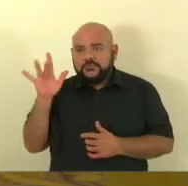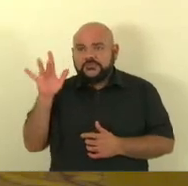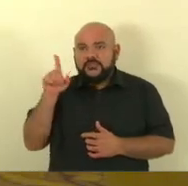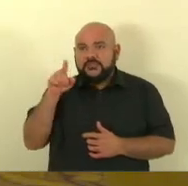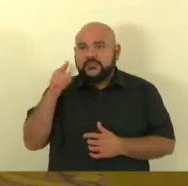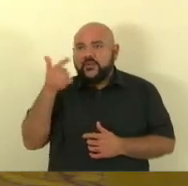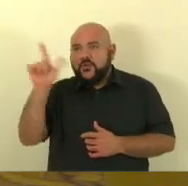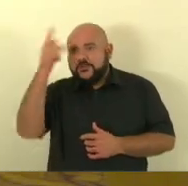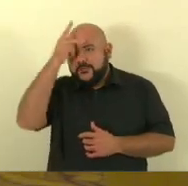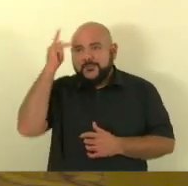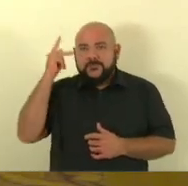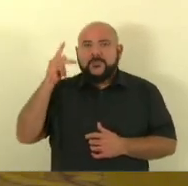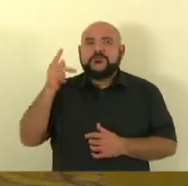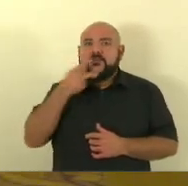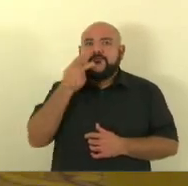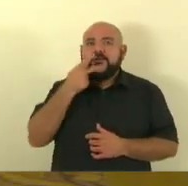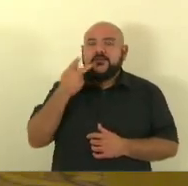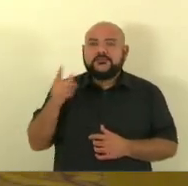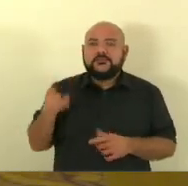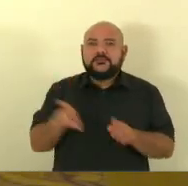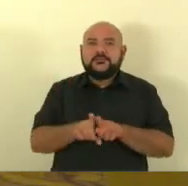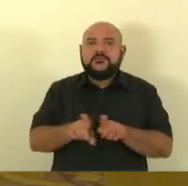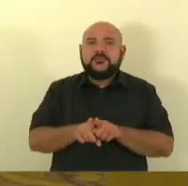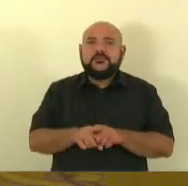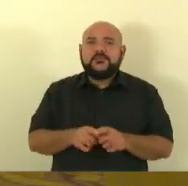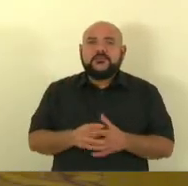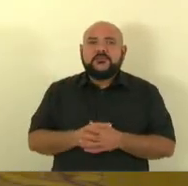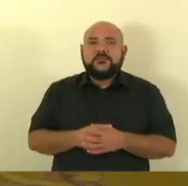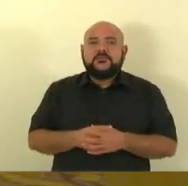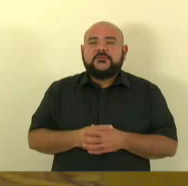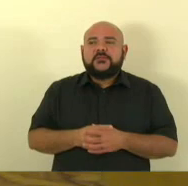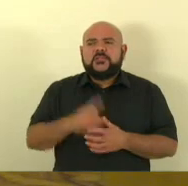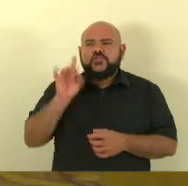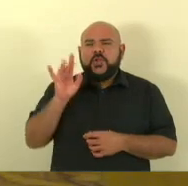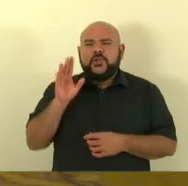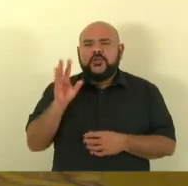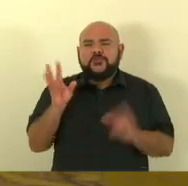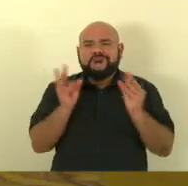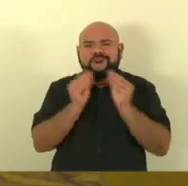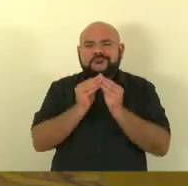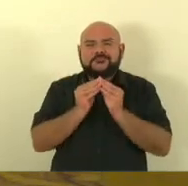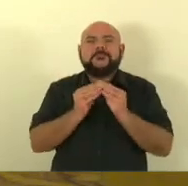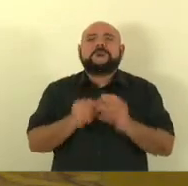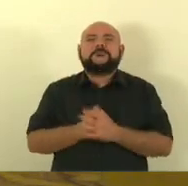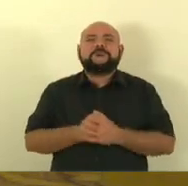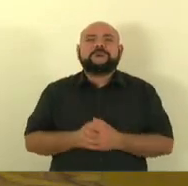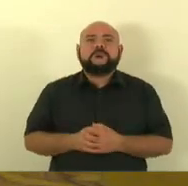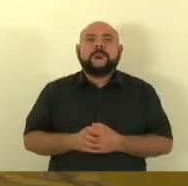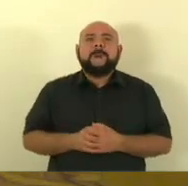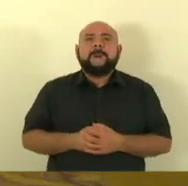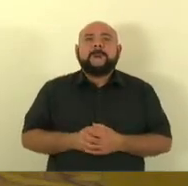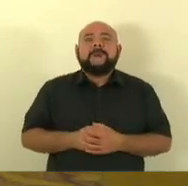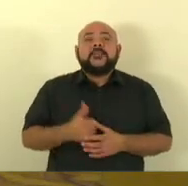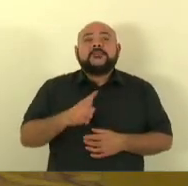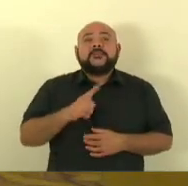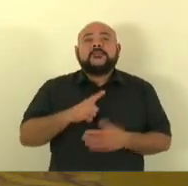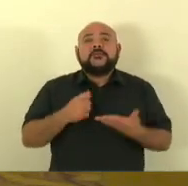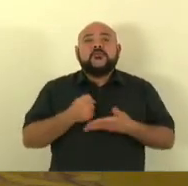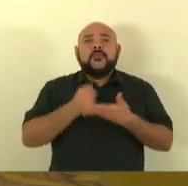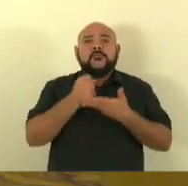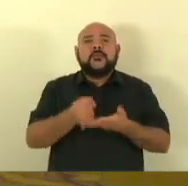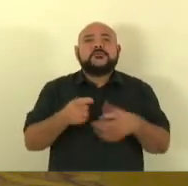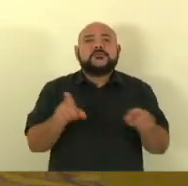escrito para falar também Zé mas como tem muito tempo ainda só um minutinho para poder concluir que vai estar sendo um suporte também da